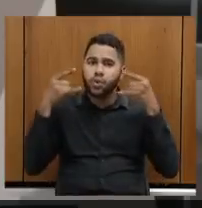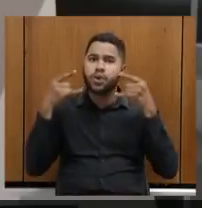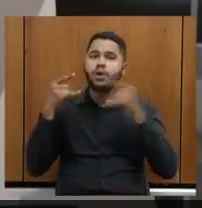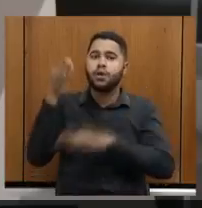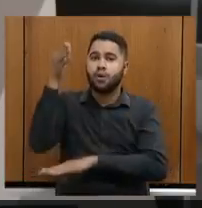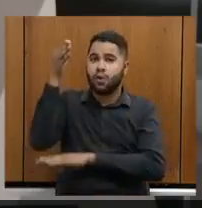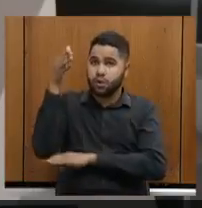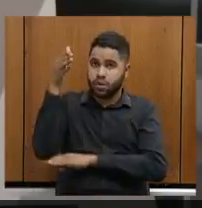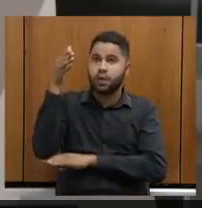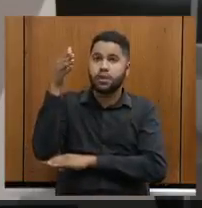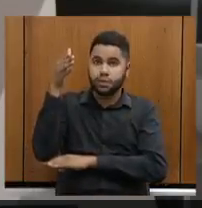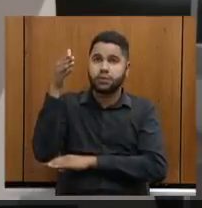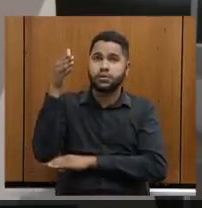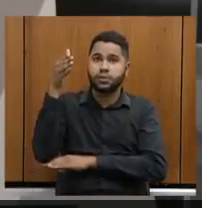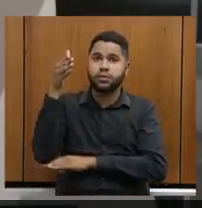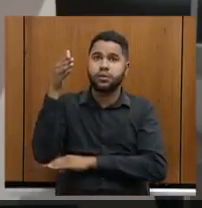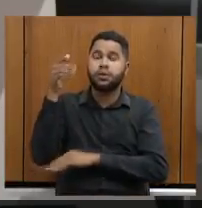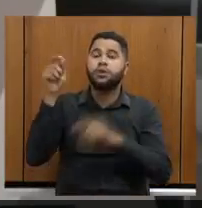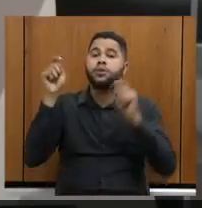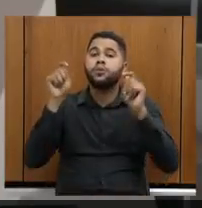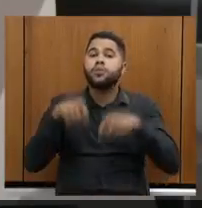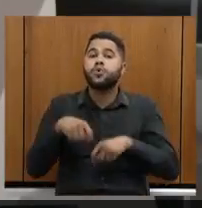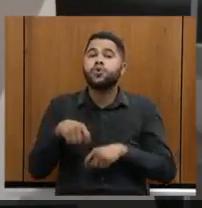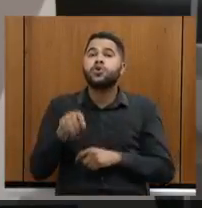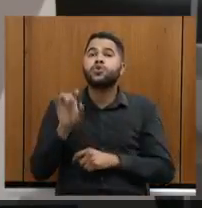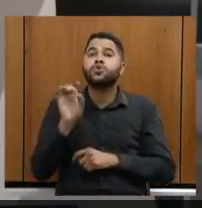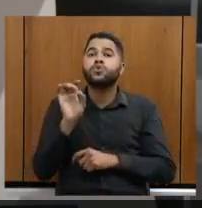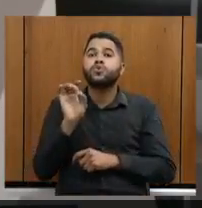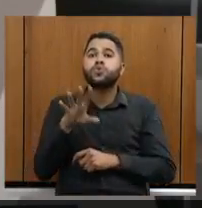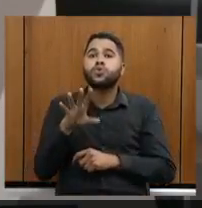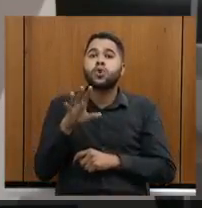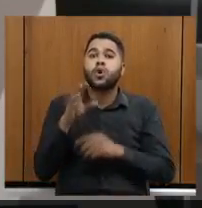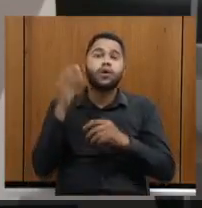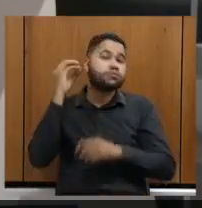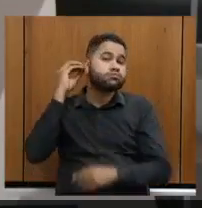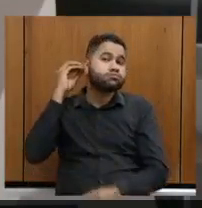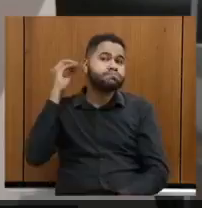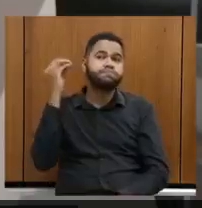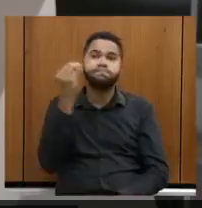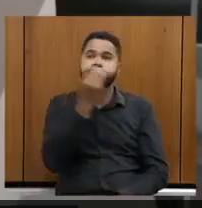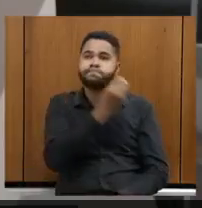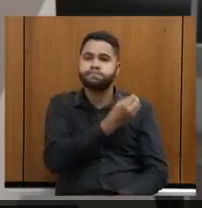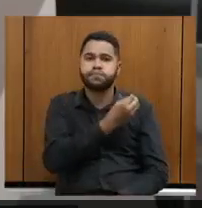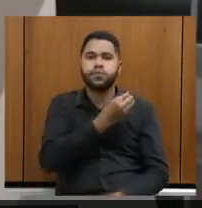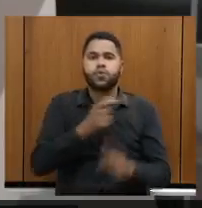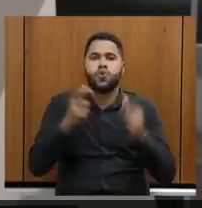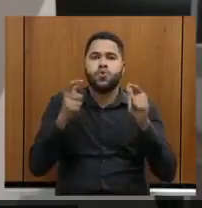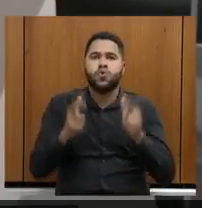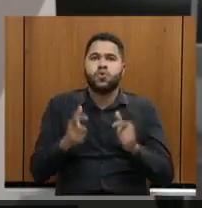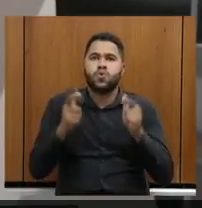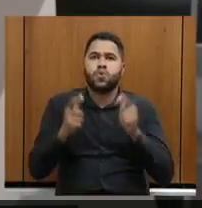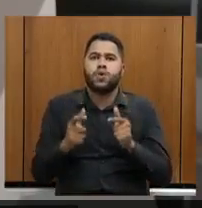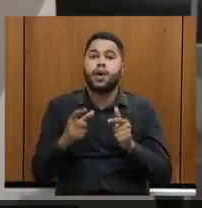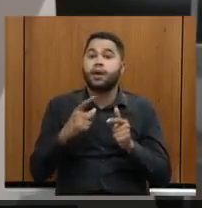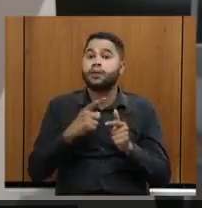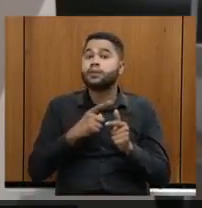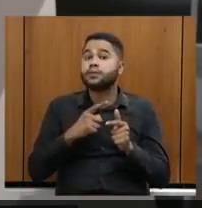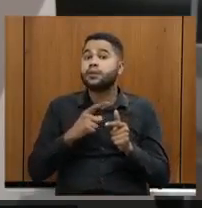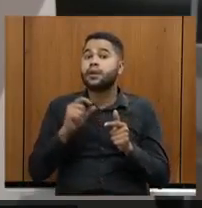hotéis, podendo apenas tirar a máscara nos lugares onde há